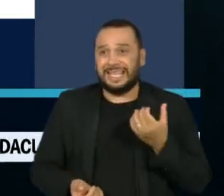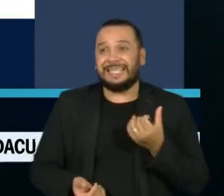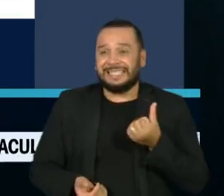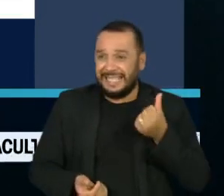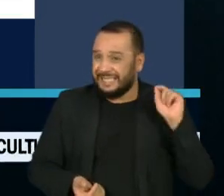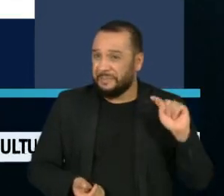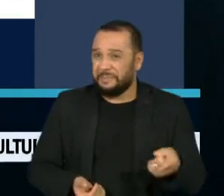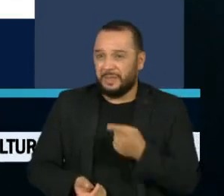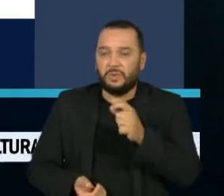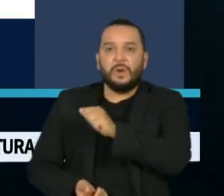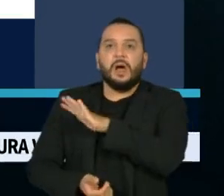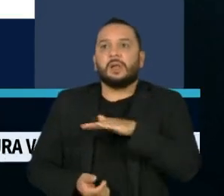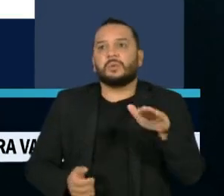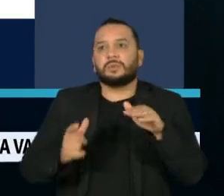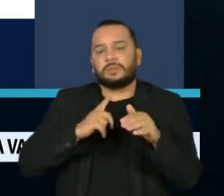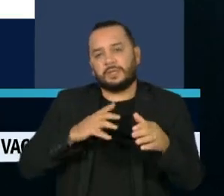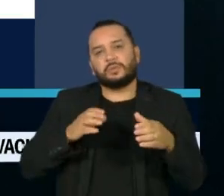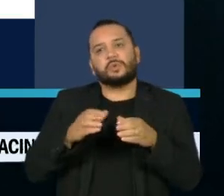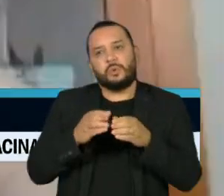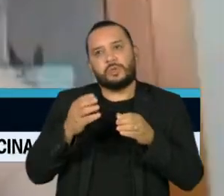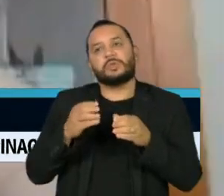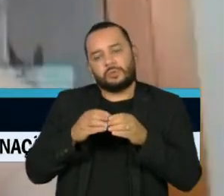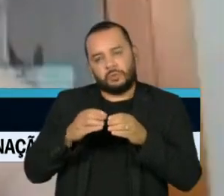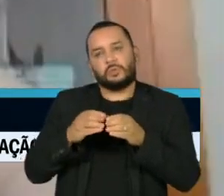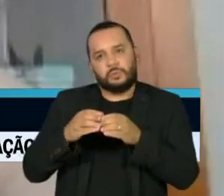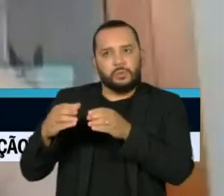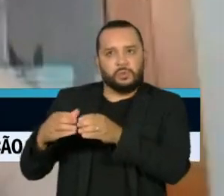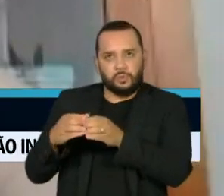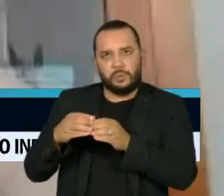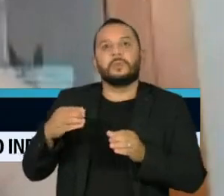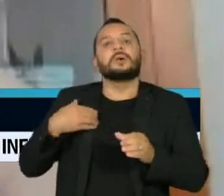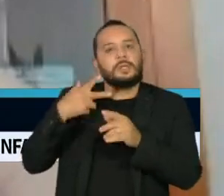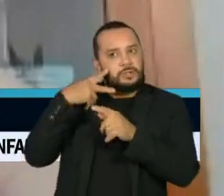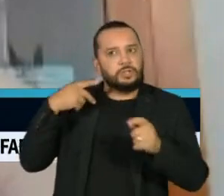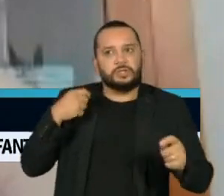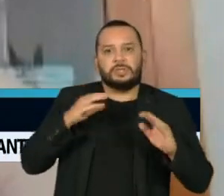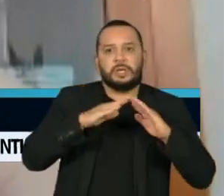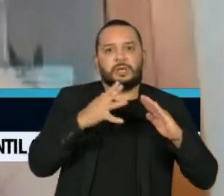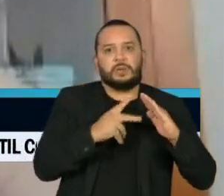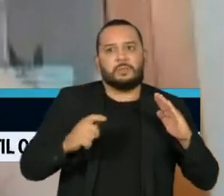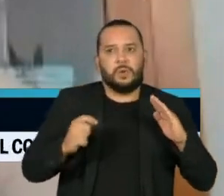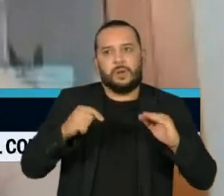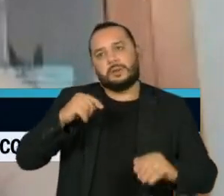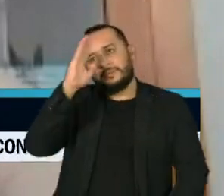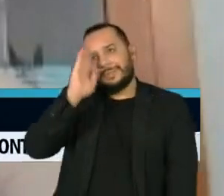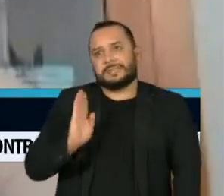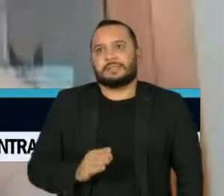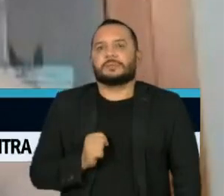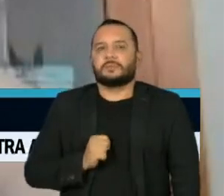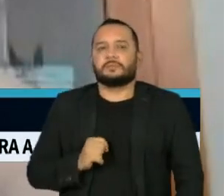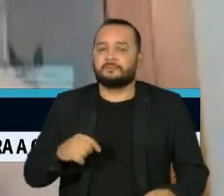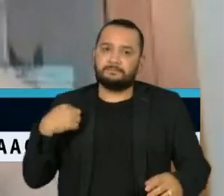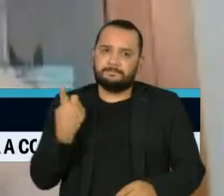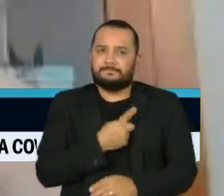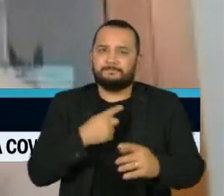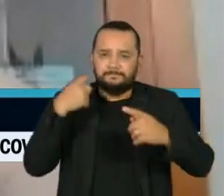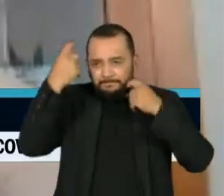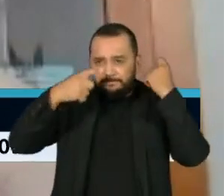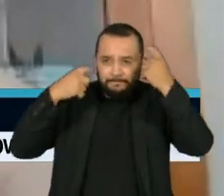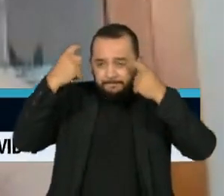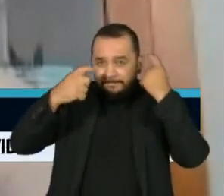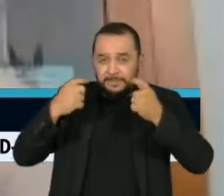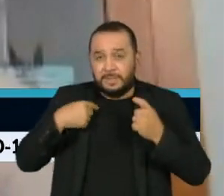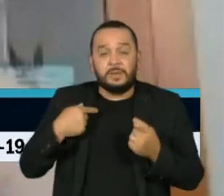inseridos nestes dois grupos em todo o Brasil. E a nossa preocupação é justamente que nem todos os